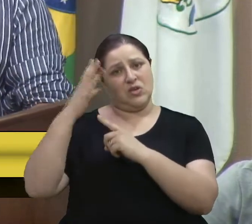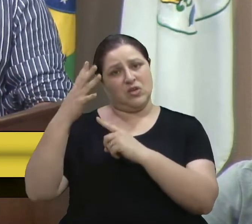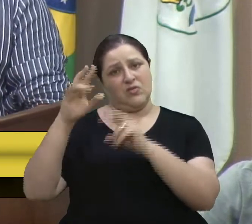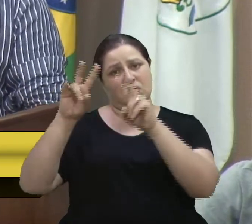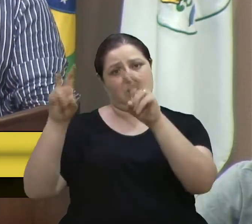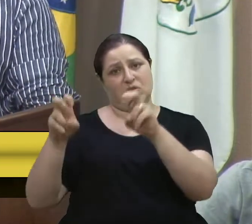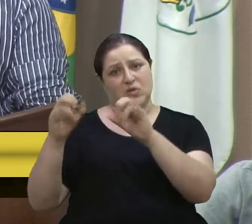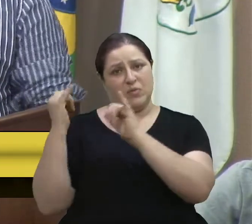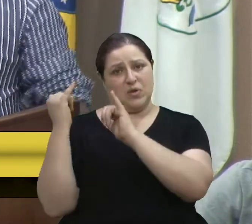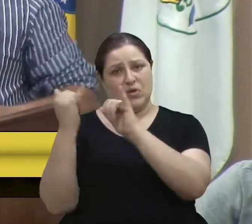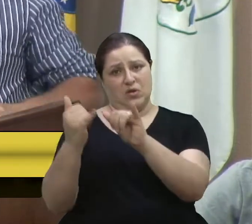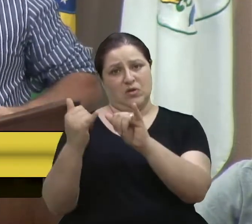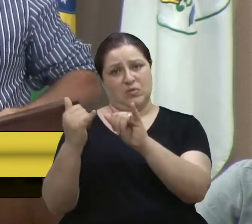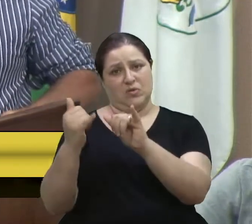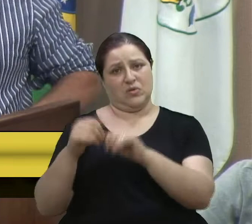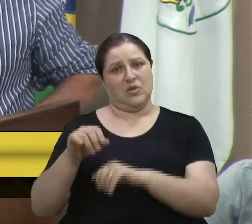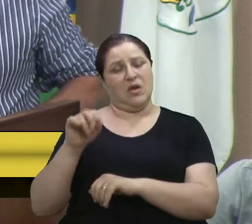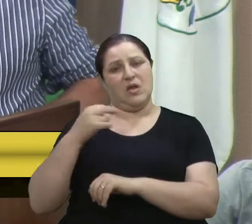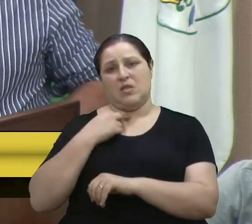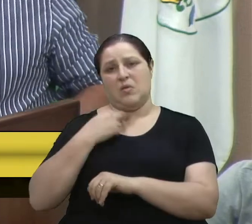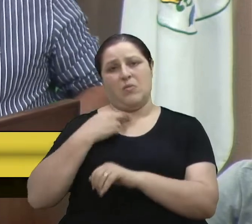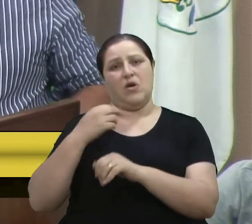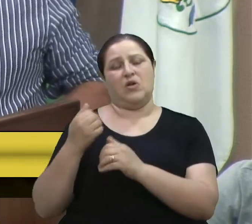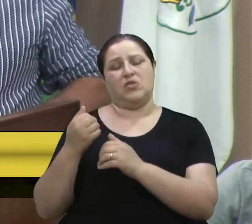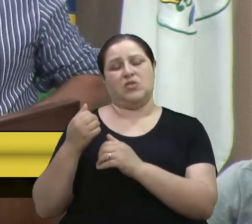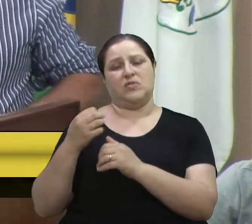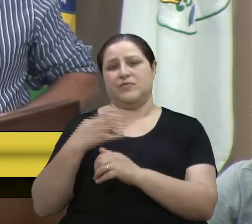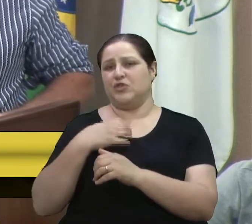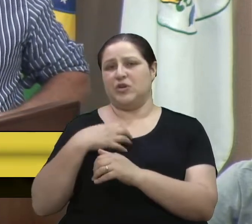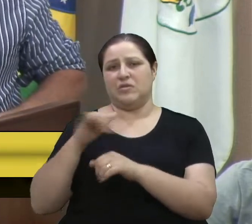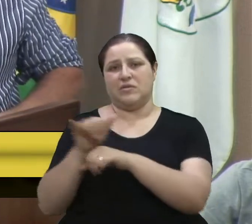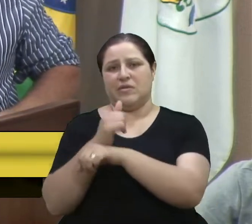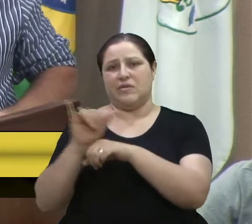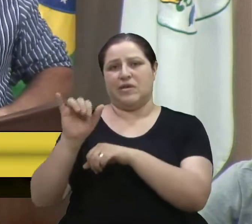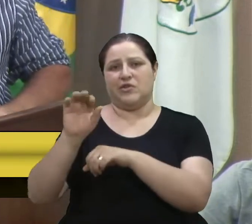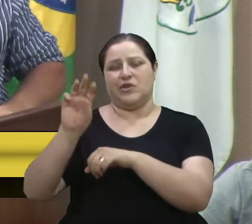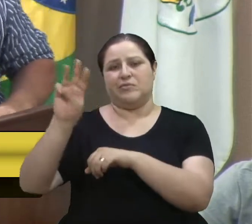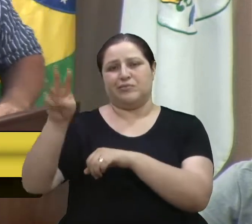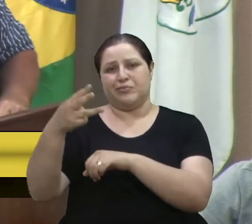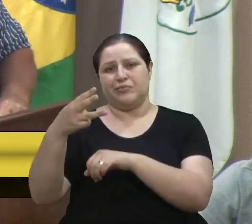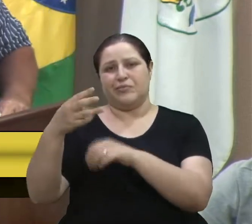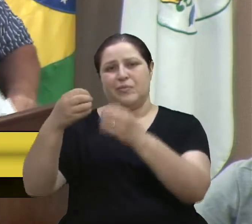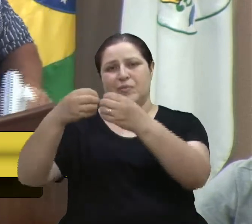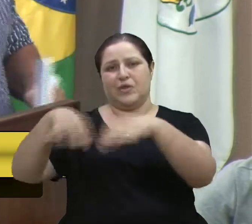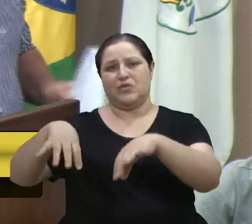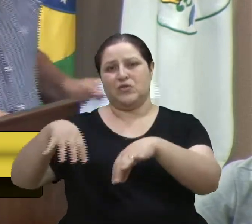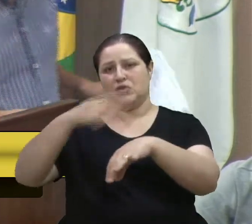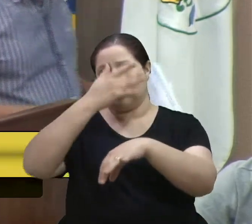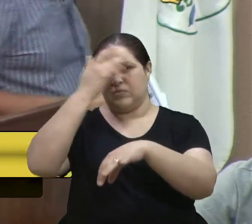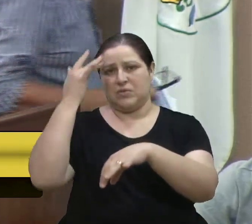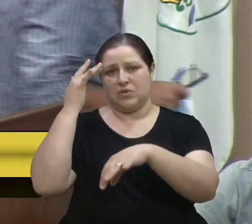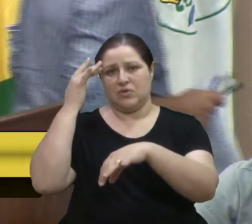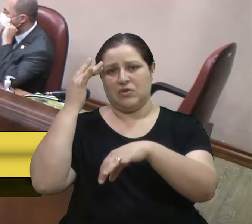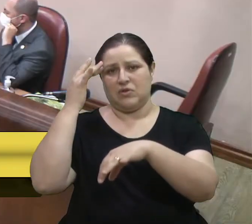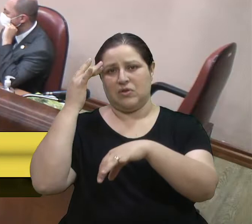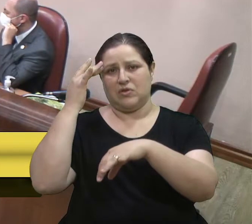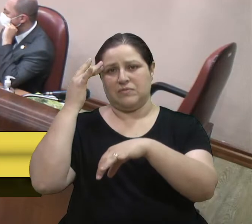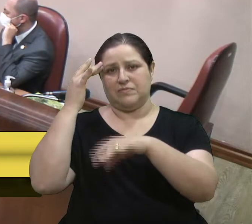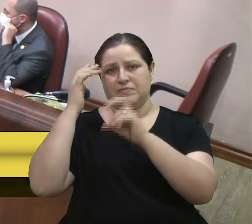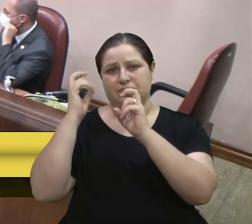Agora, não dessa forma, prejudicando os nossos municípios. Obrigado. Uma declaração de líder à bancada do PT.